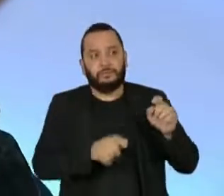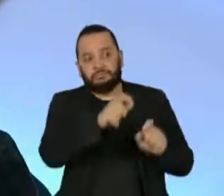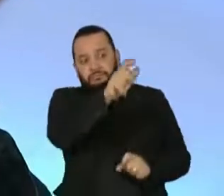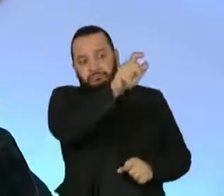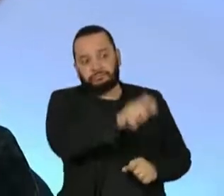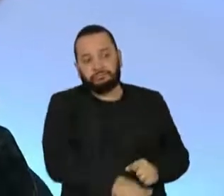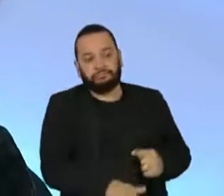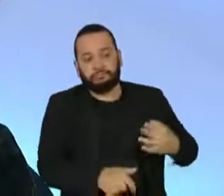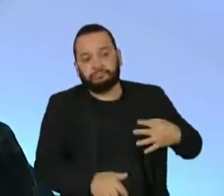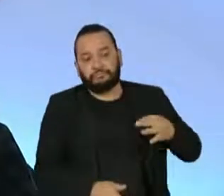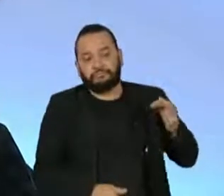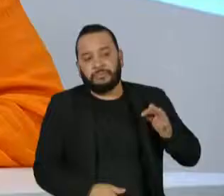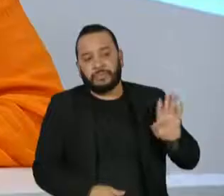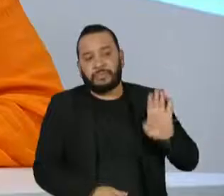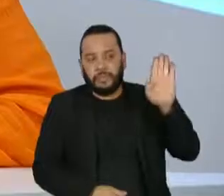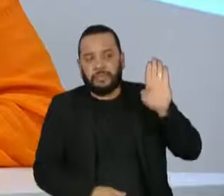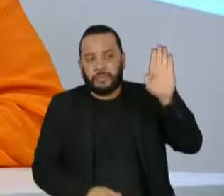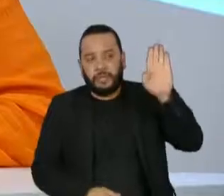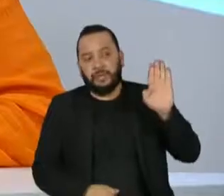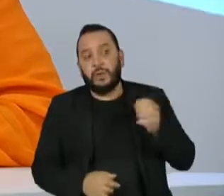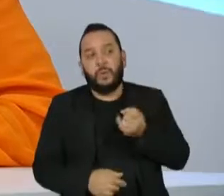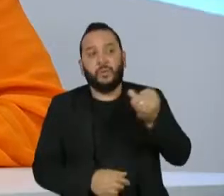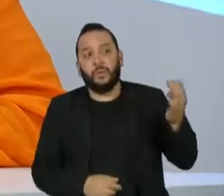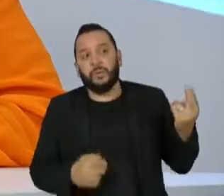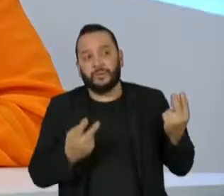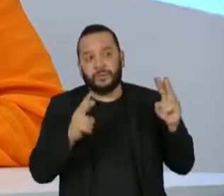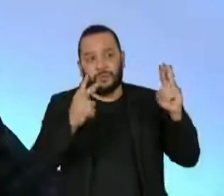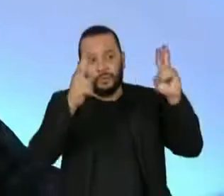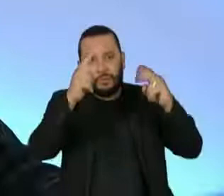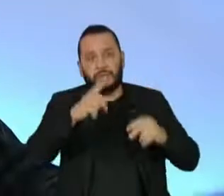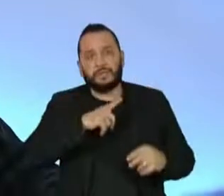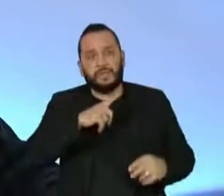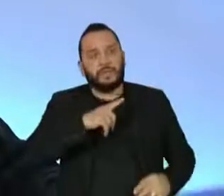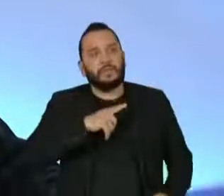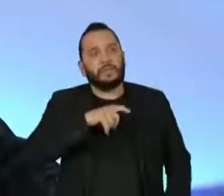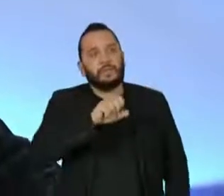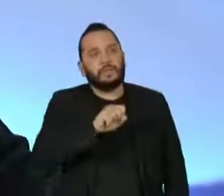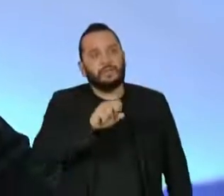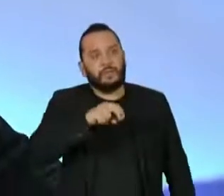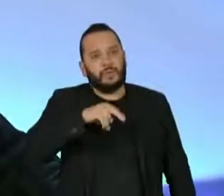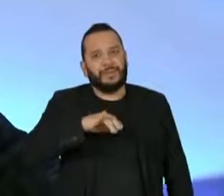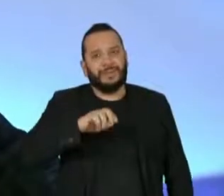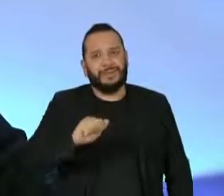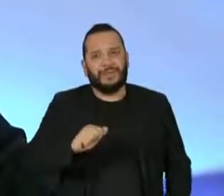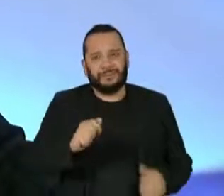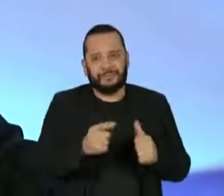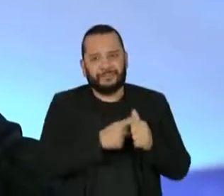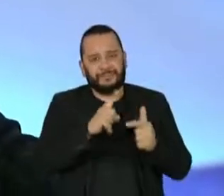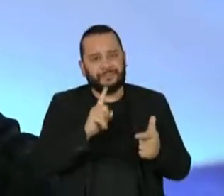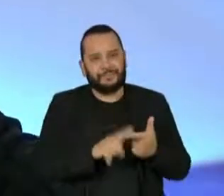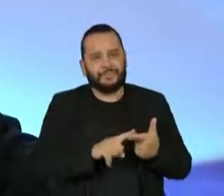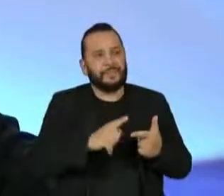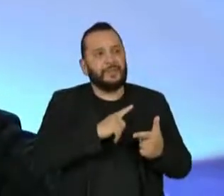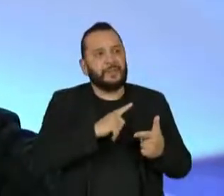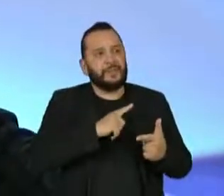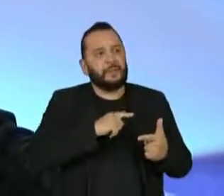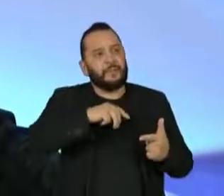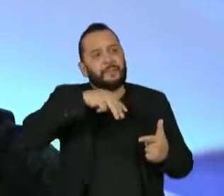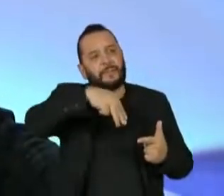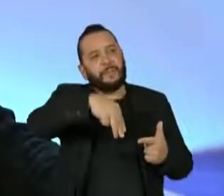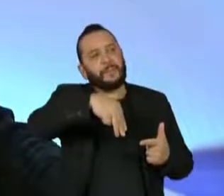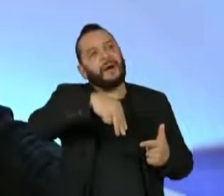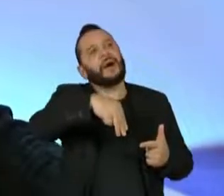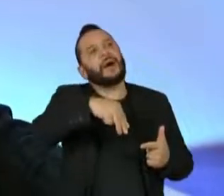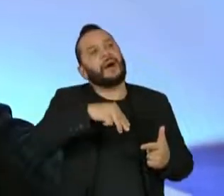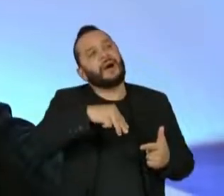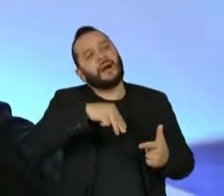vitoriosas. Nós temos a parente Sônia Guajajara, nós temos a parente Maiau Caiapó,